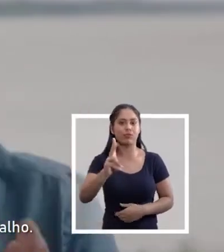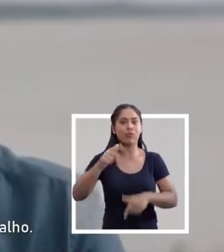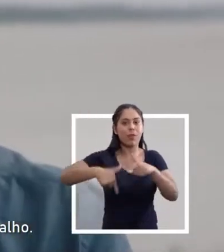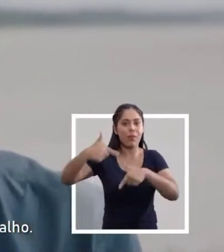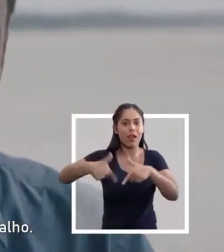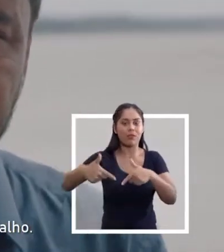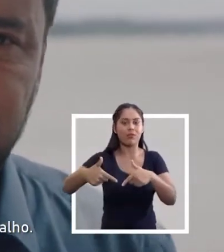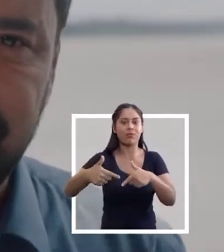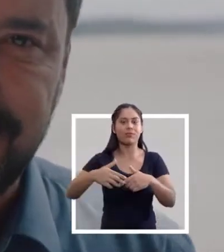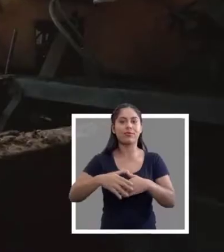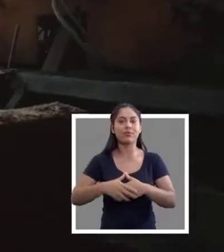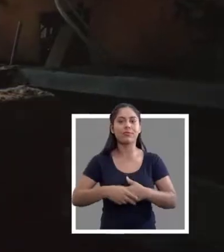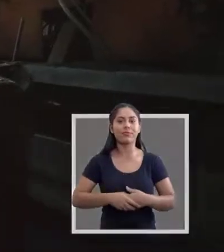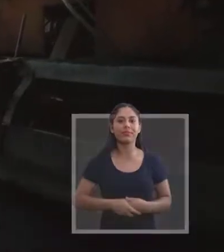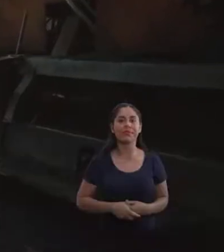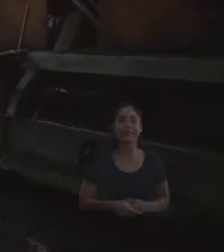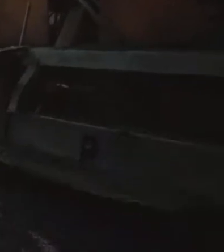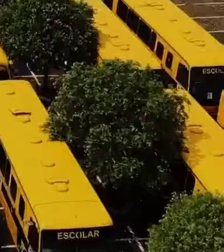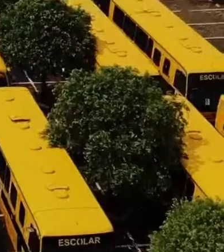este trabalho.